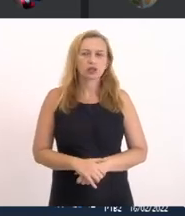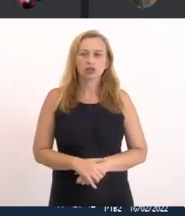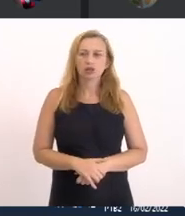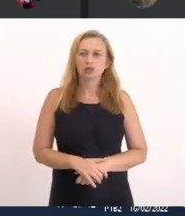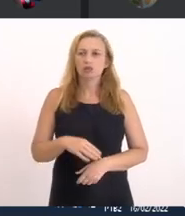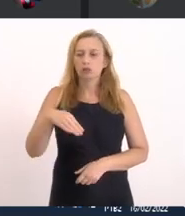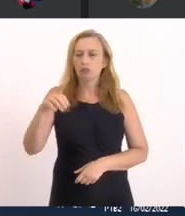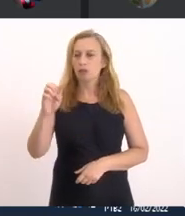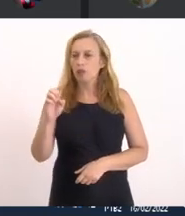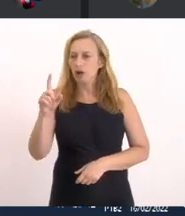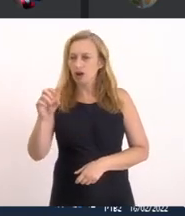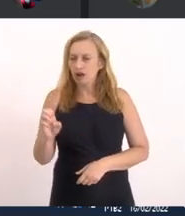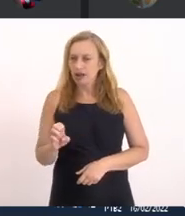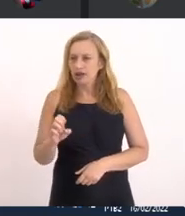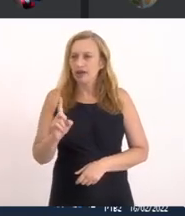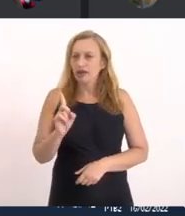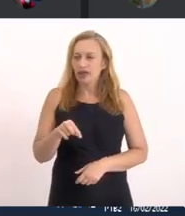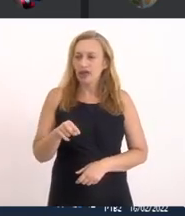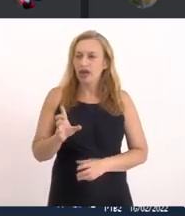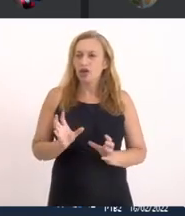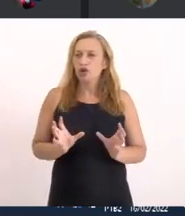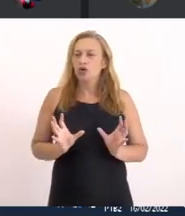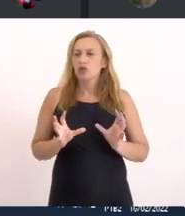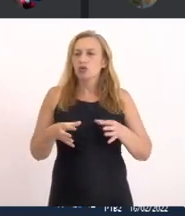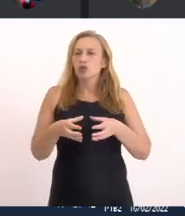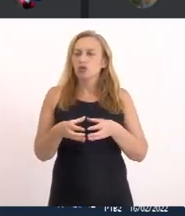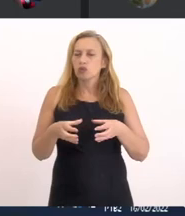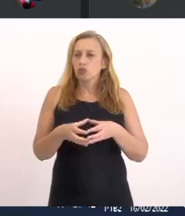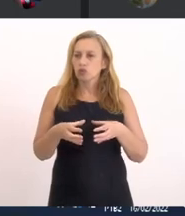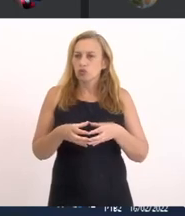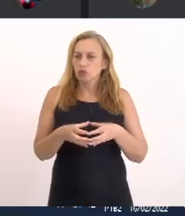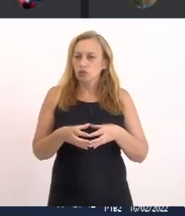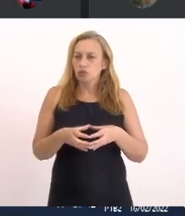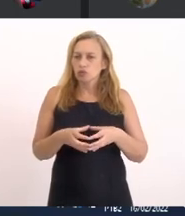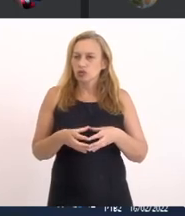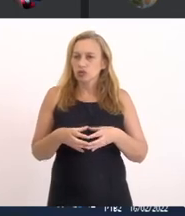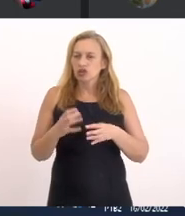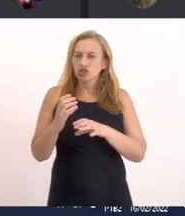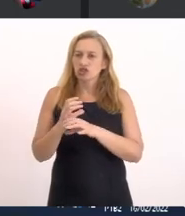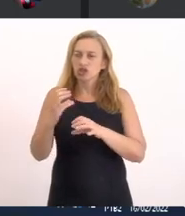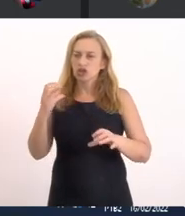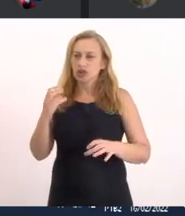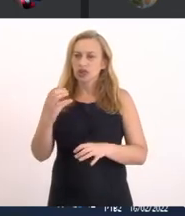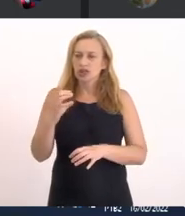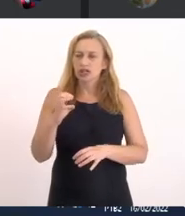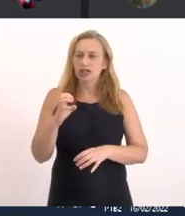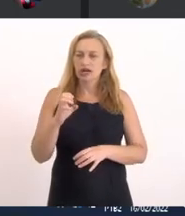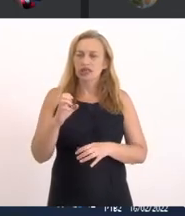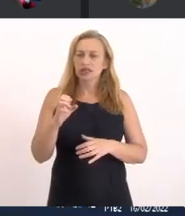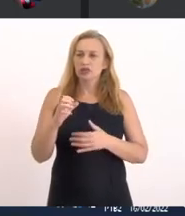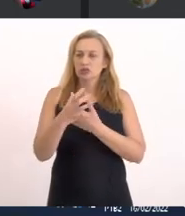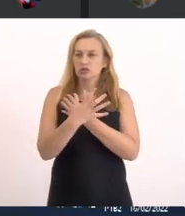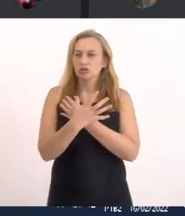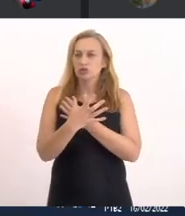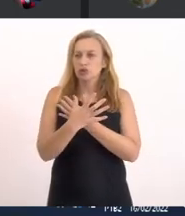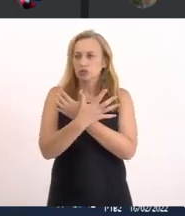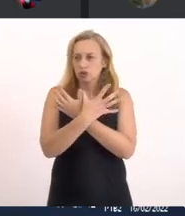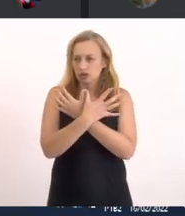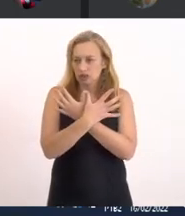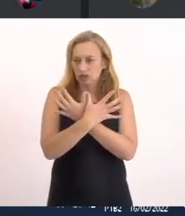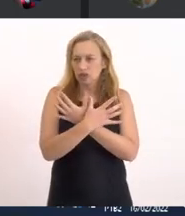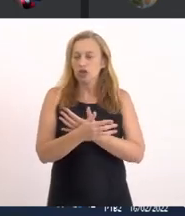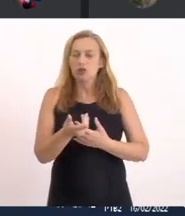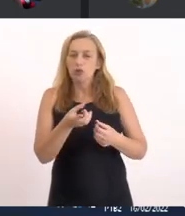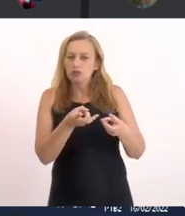mole Uma delas É o corpo De engenharia Do exército Estados Unidos E Olhando Os